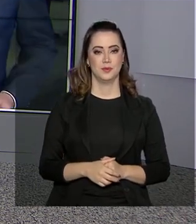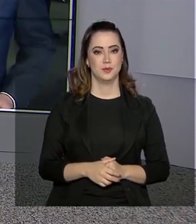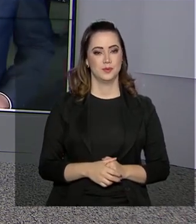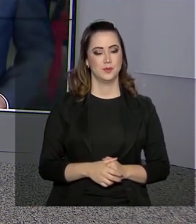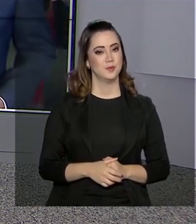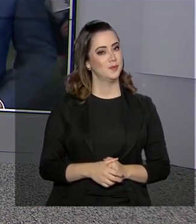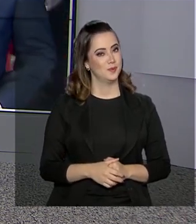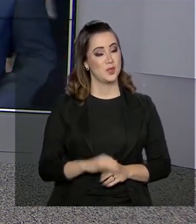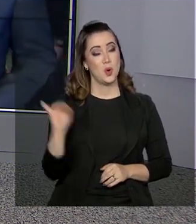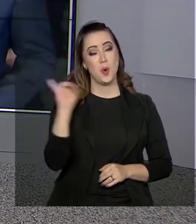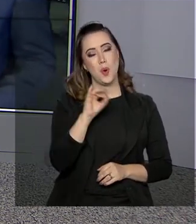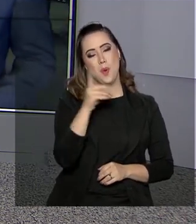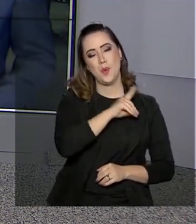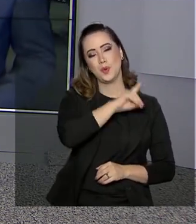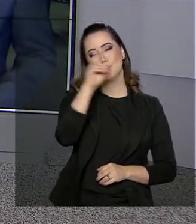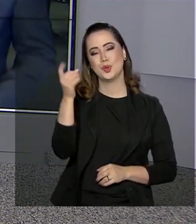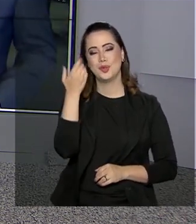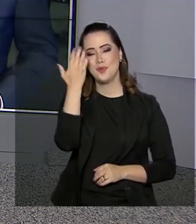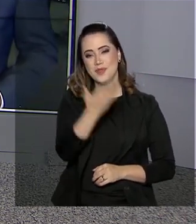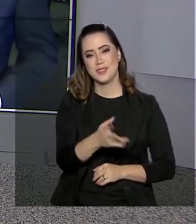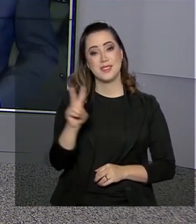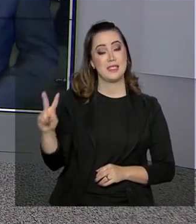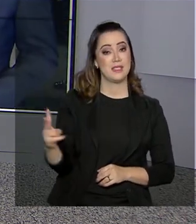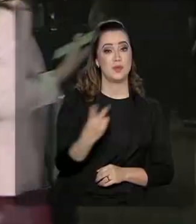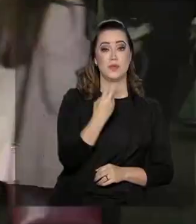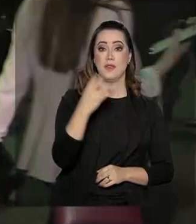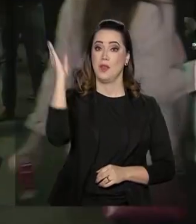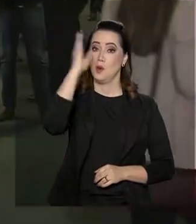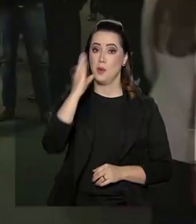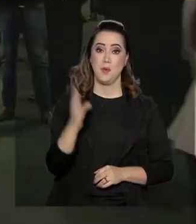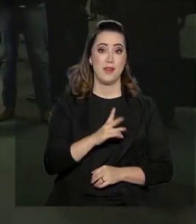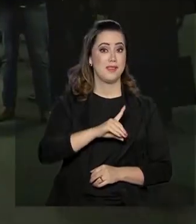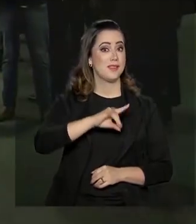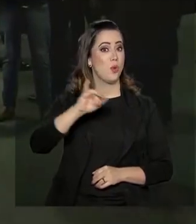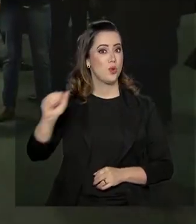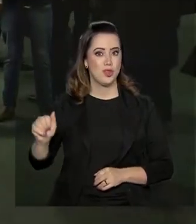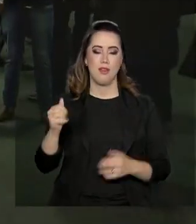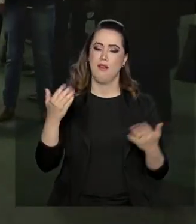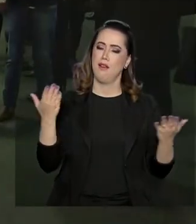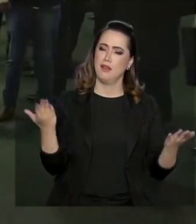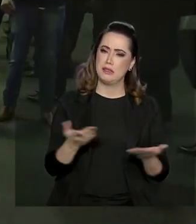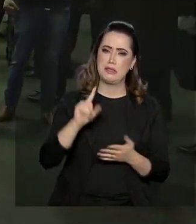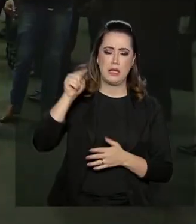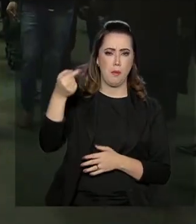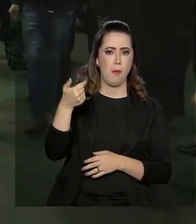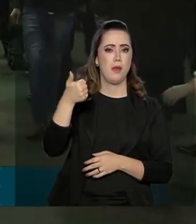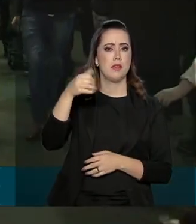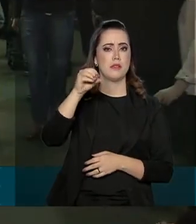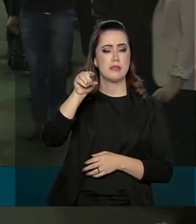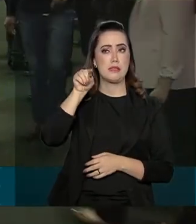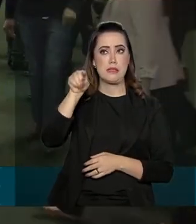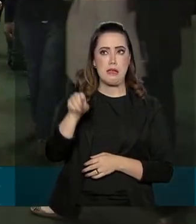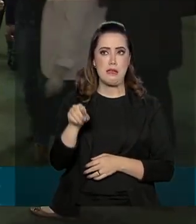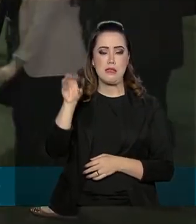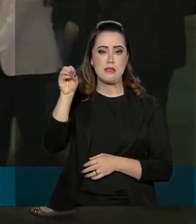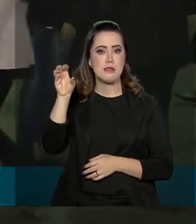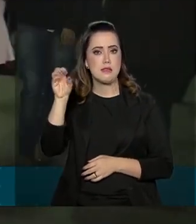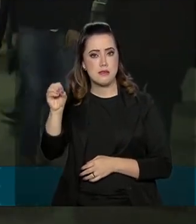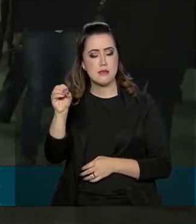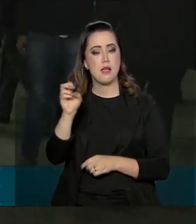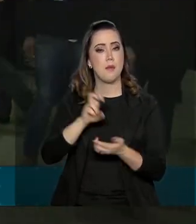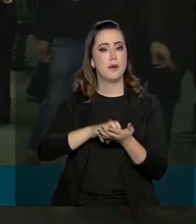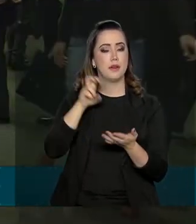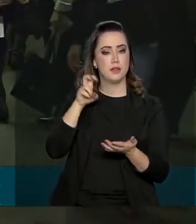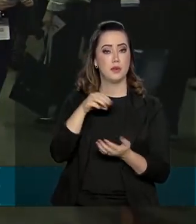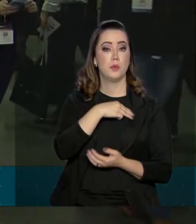Bom dia, Carla. Bom dia a você que acompanha o Brasil em Dia. Logo mais às 10 horas da manhã, o ministro da Justiça e Segurança Pública,